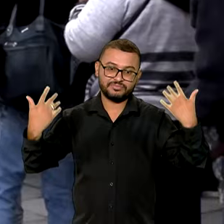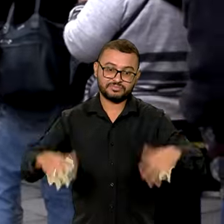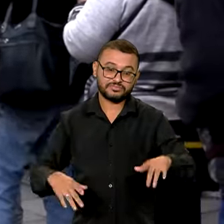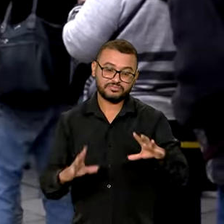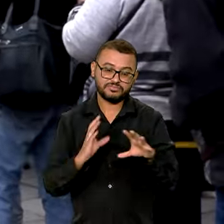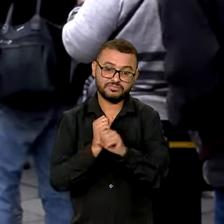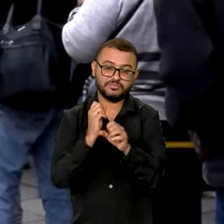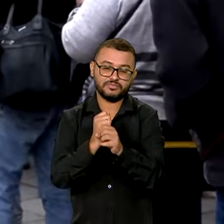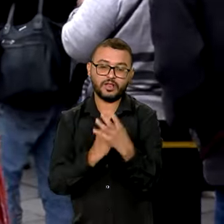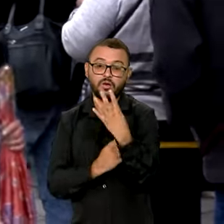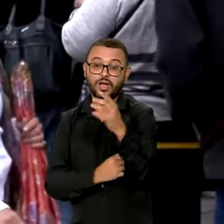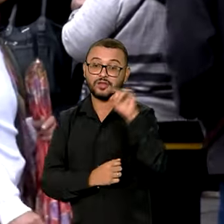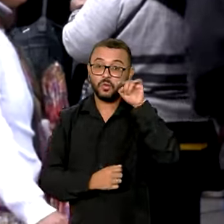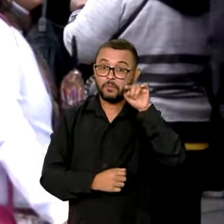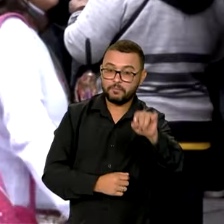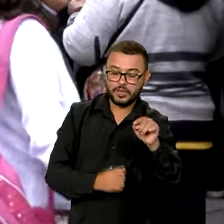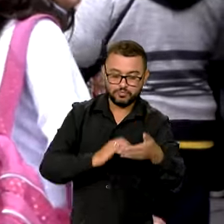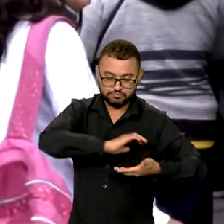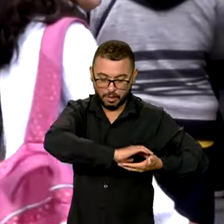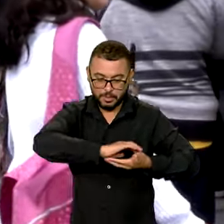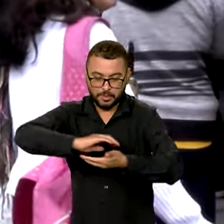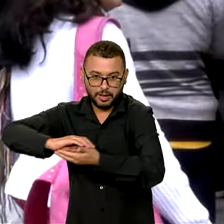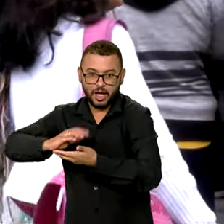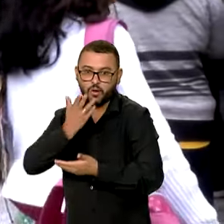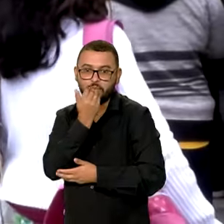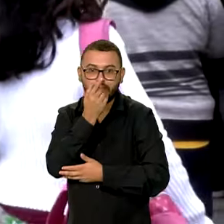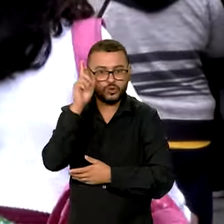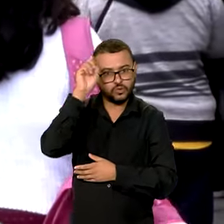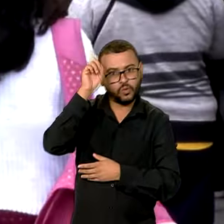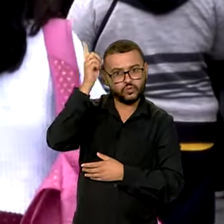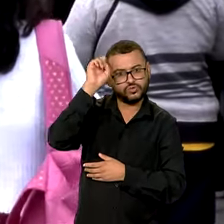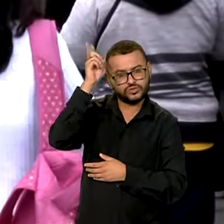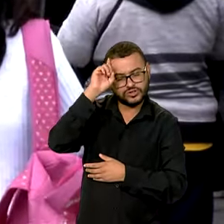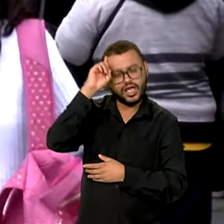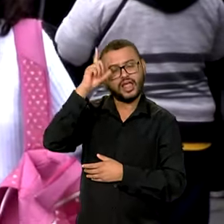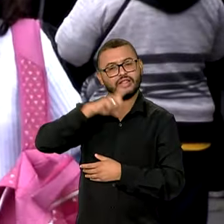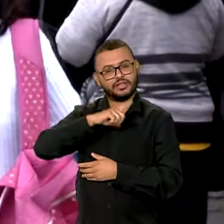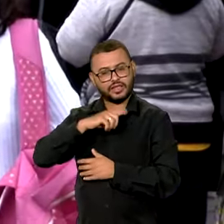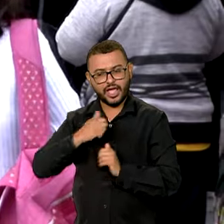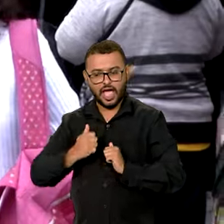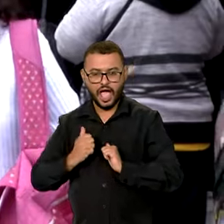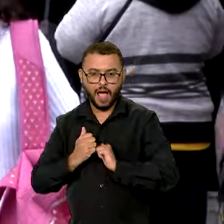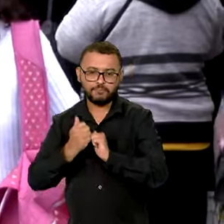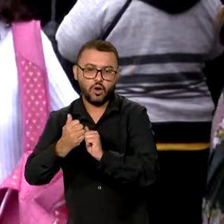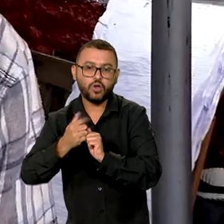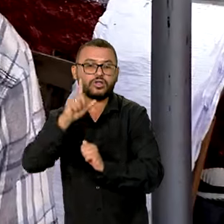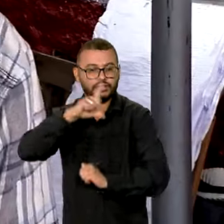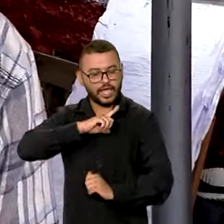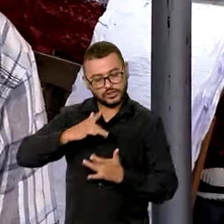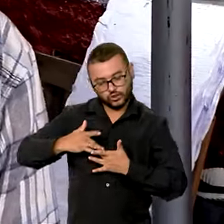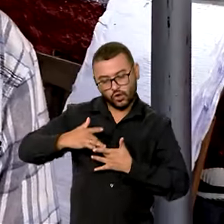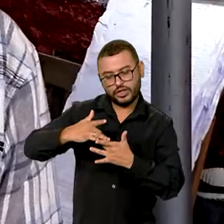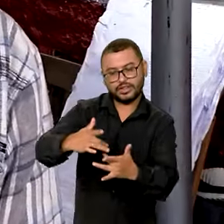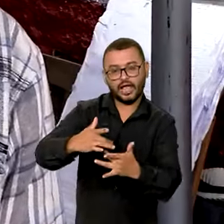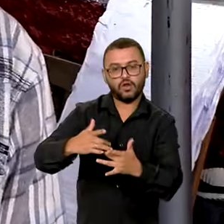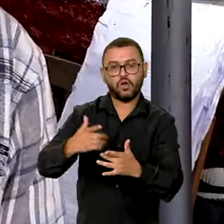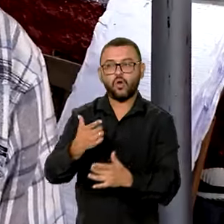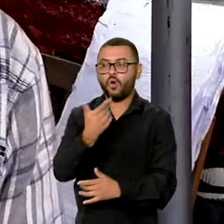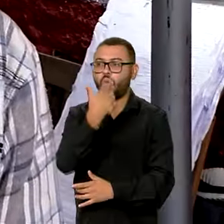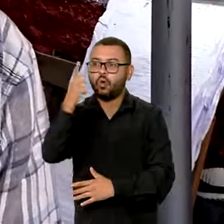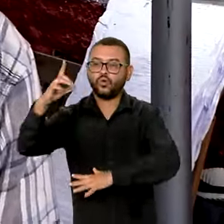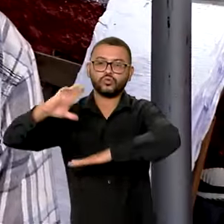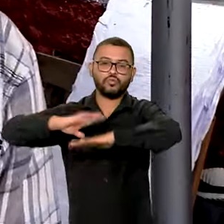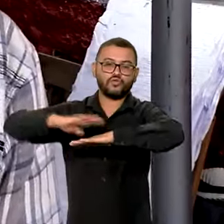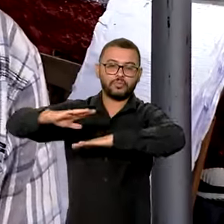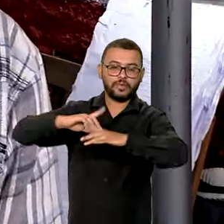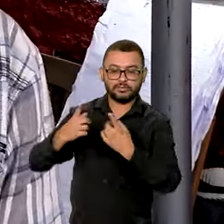4 mil refeições todo dia. Um trabalho sustentado pela solidariedade. Há parcerias com outros movimentos,